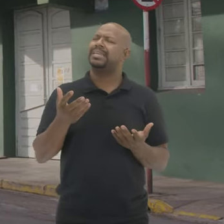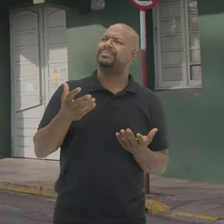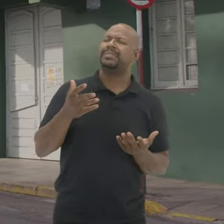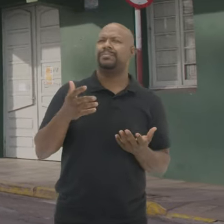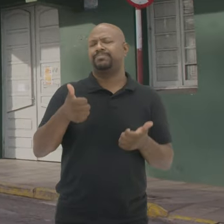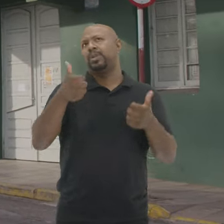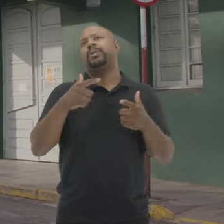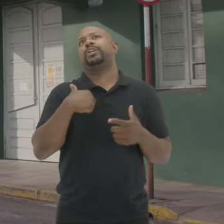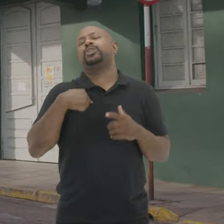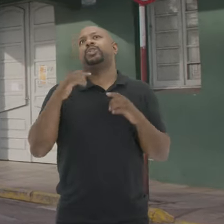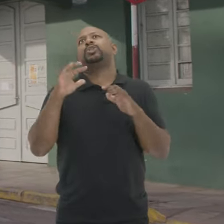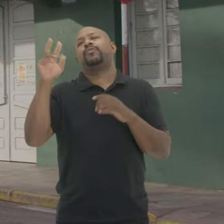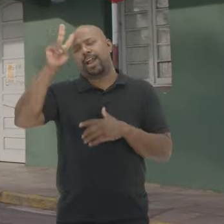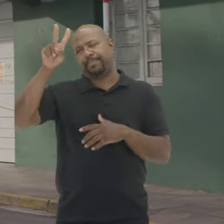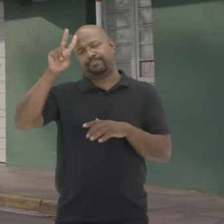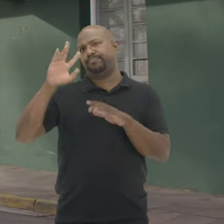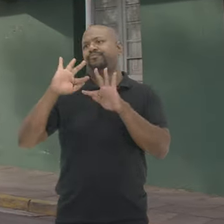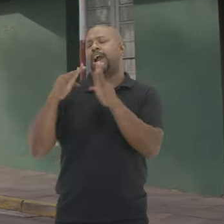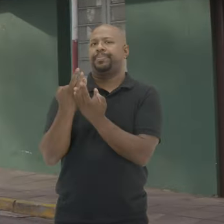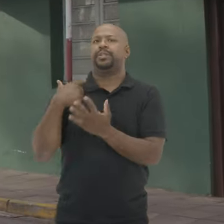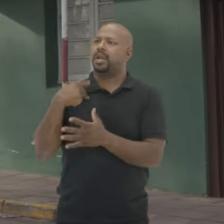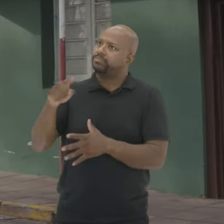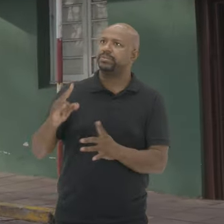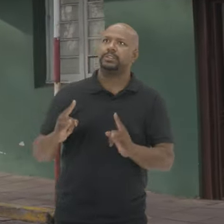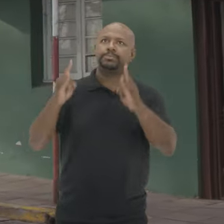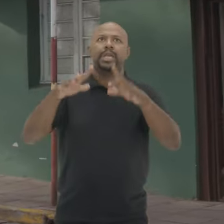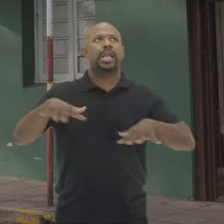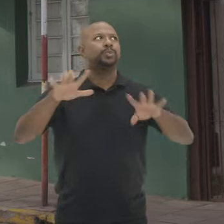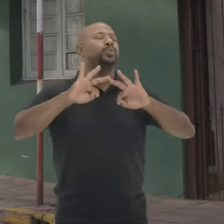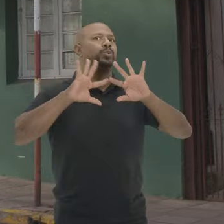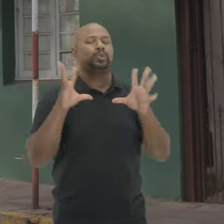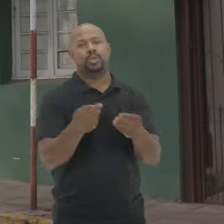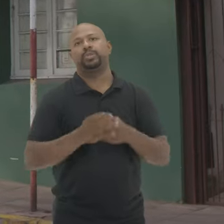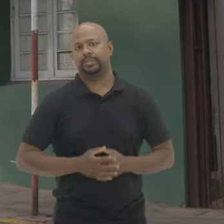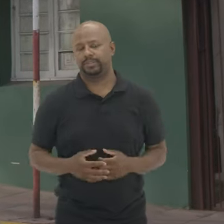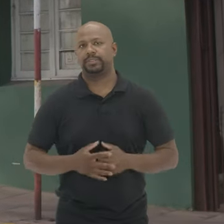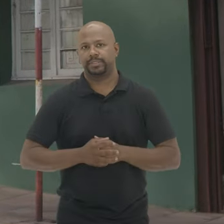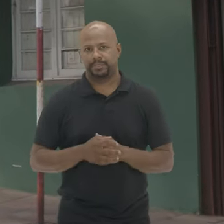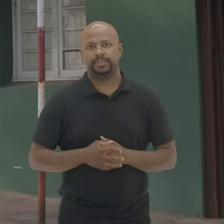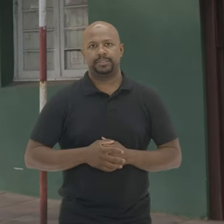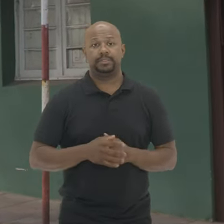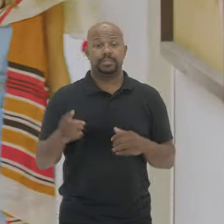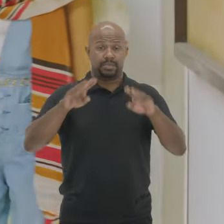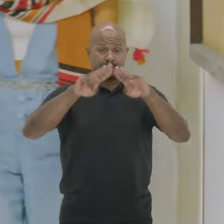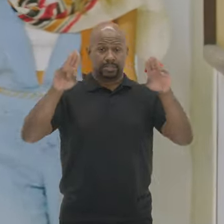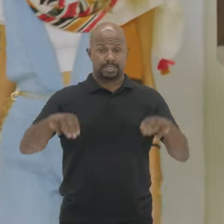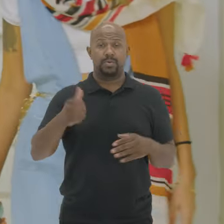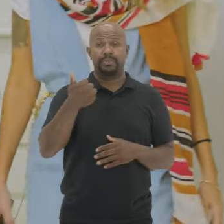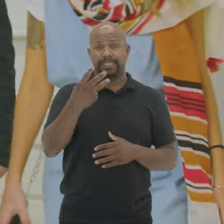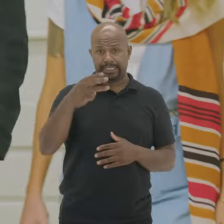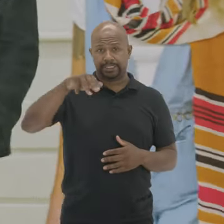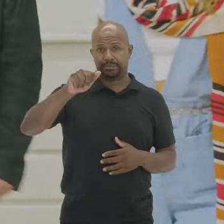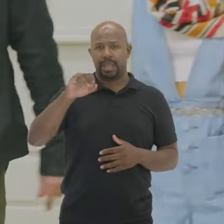É o meu lugar no mundo A história da minha família Passa por esse prédio aqui Por esse clube Eles entram no museu O